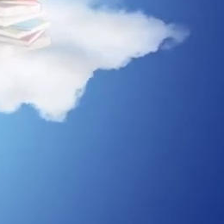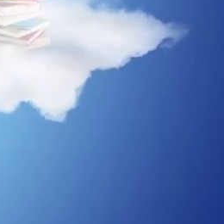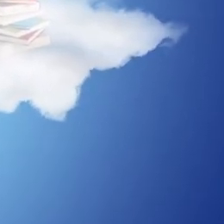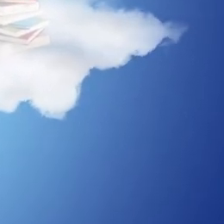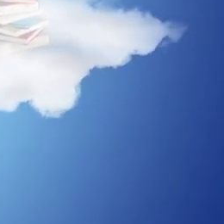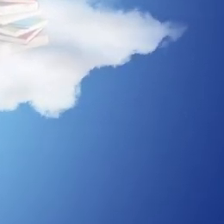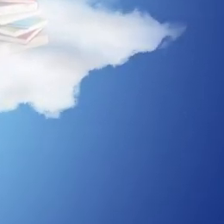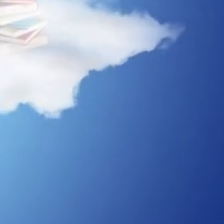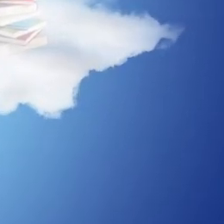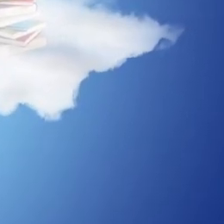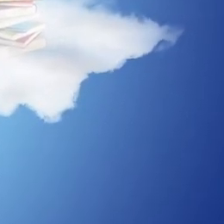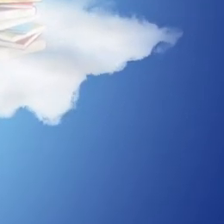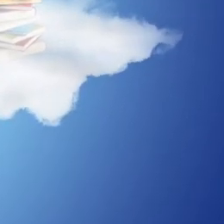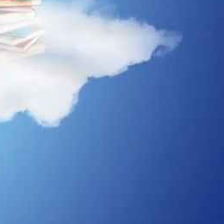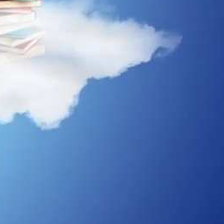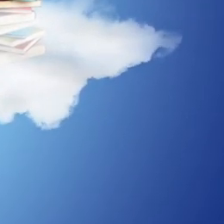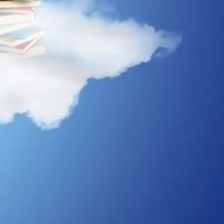Tchau!